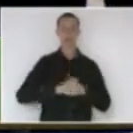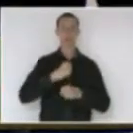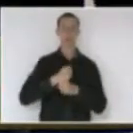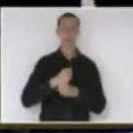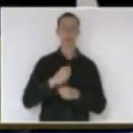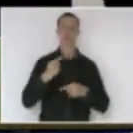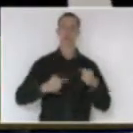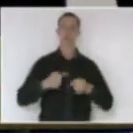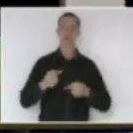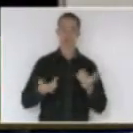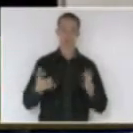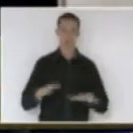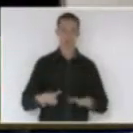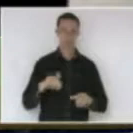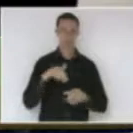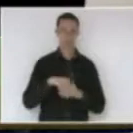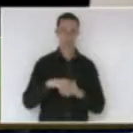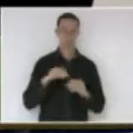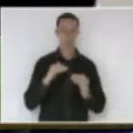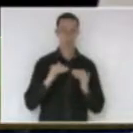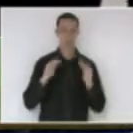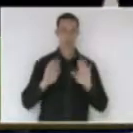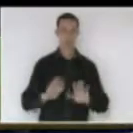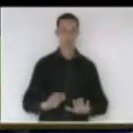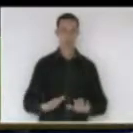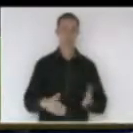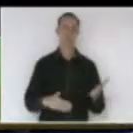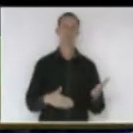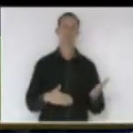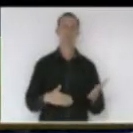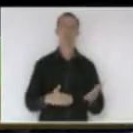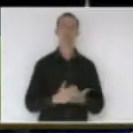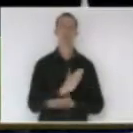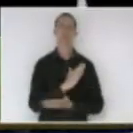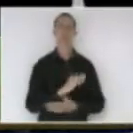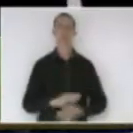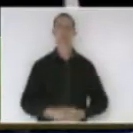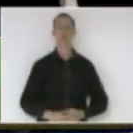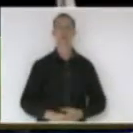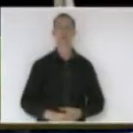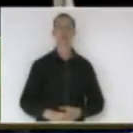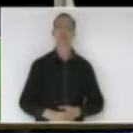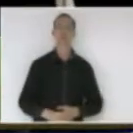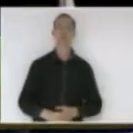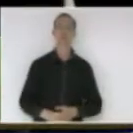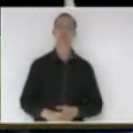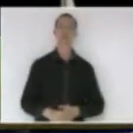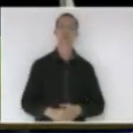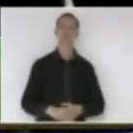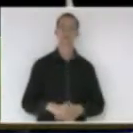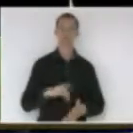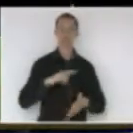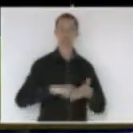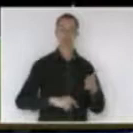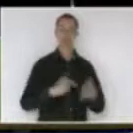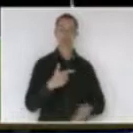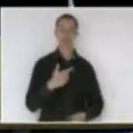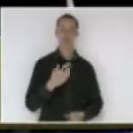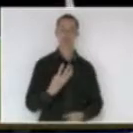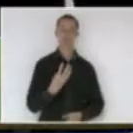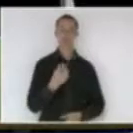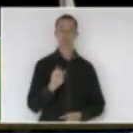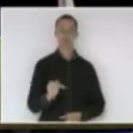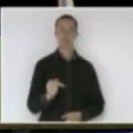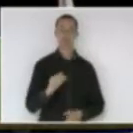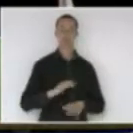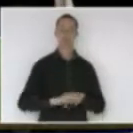discutir em votação quem tiver de acordo permaneça como está aprovado moção 247